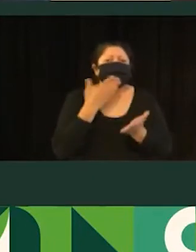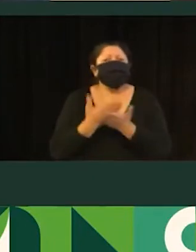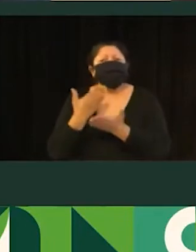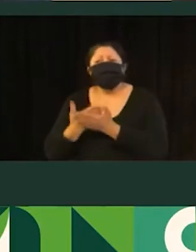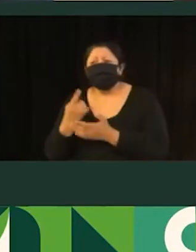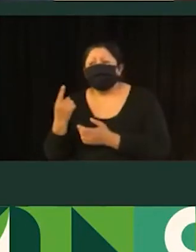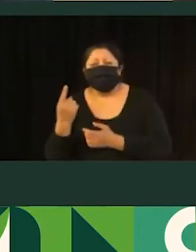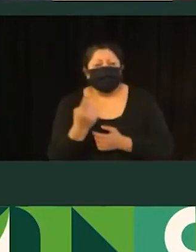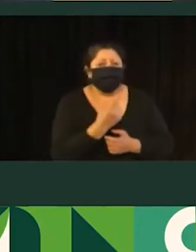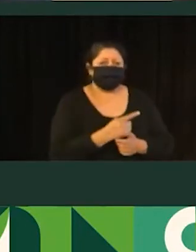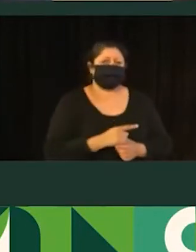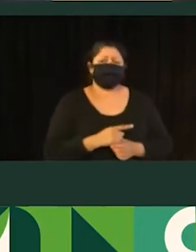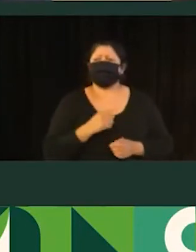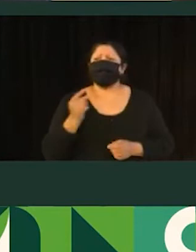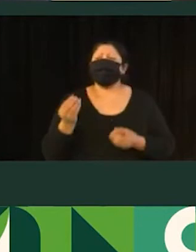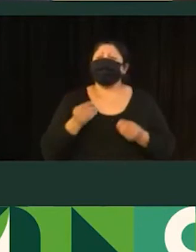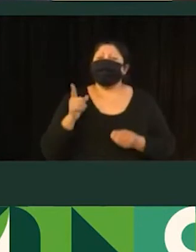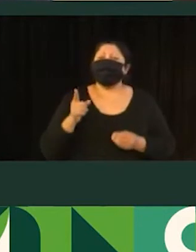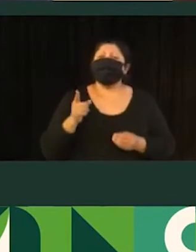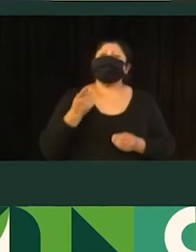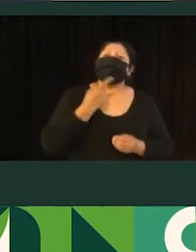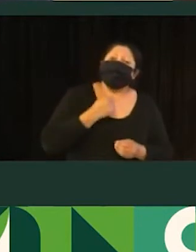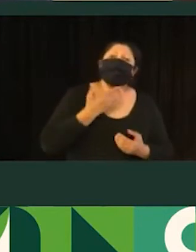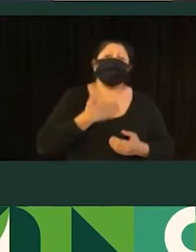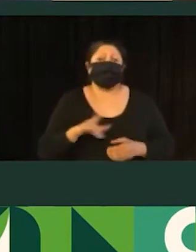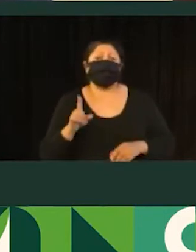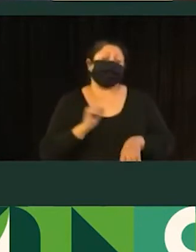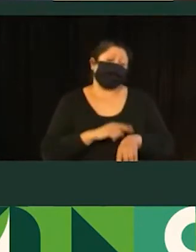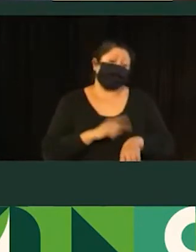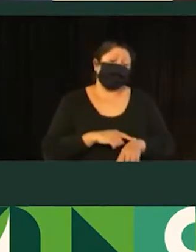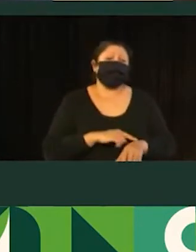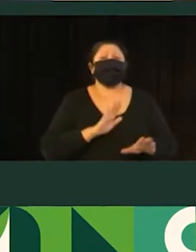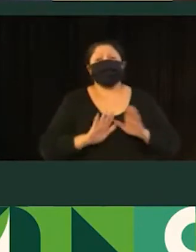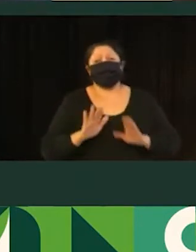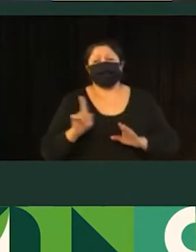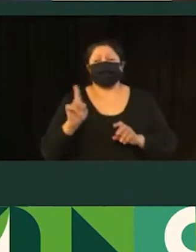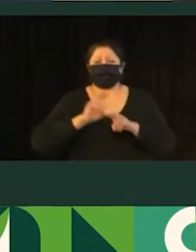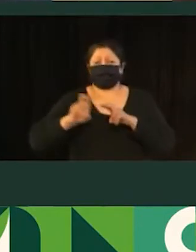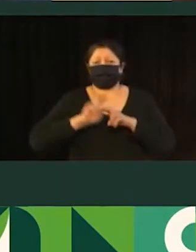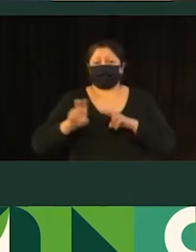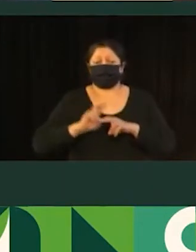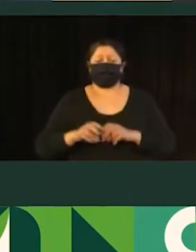Então, aqui as pesquisas na estação da Transurbe. Então, o perfil horário da demanda nas estações da Transurbe de Canoas.